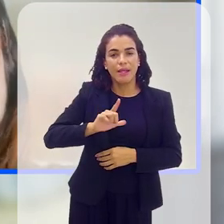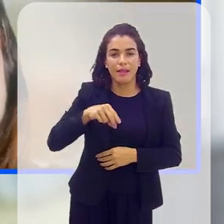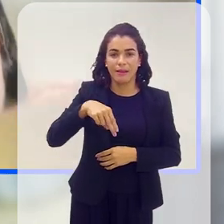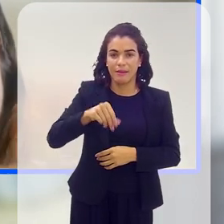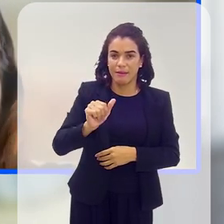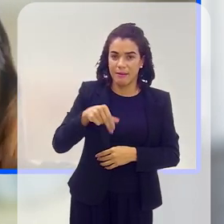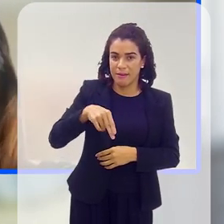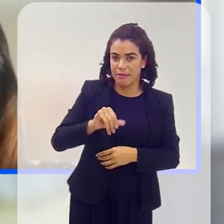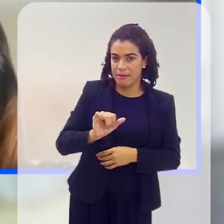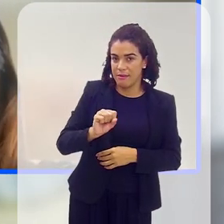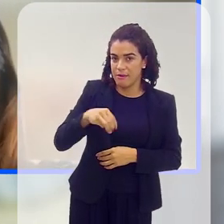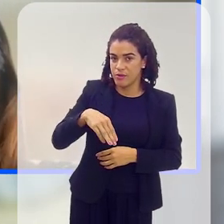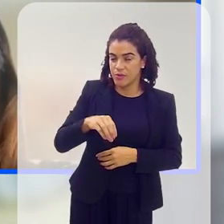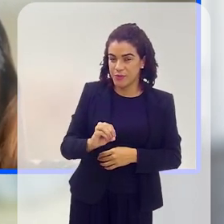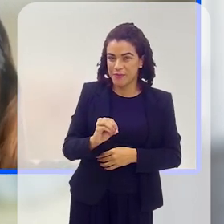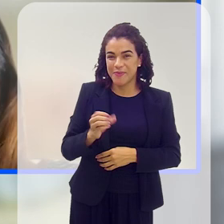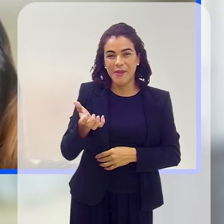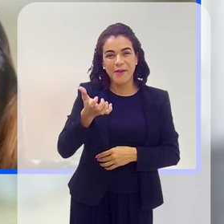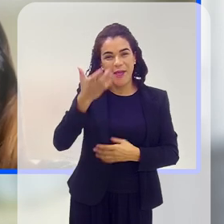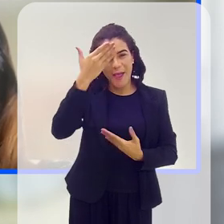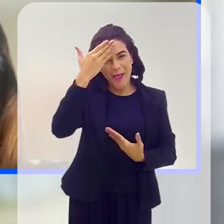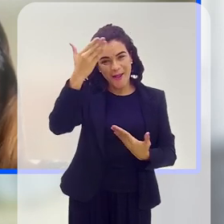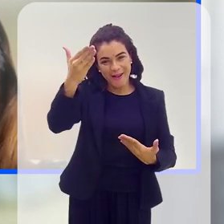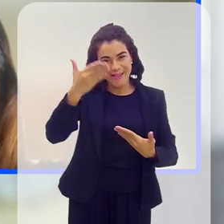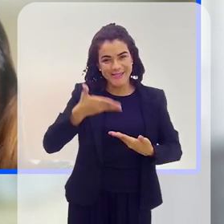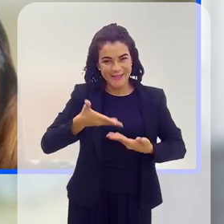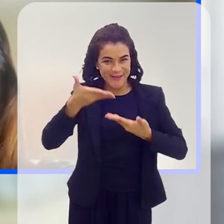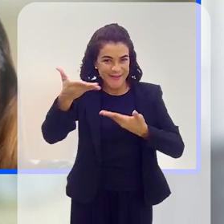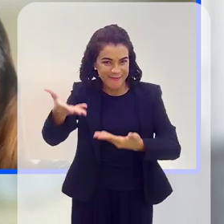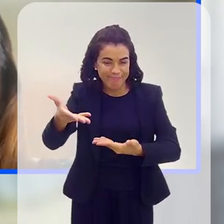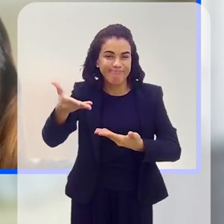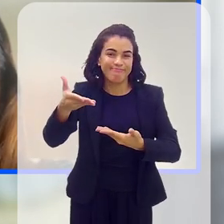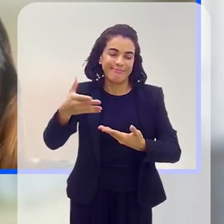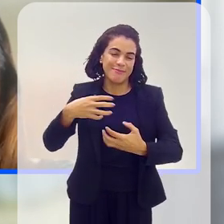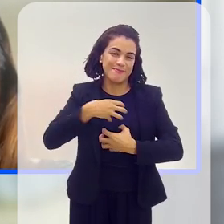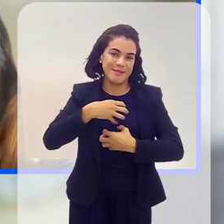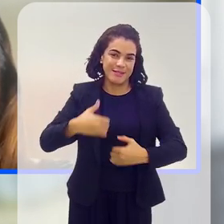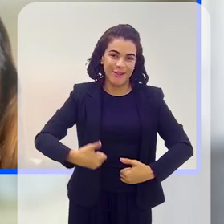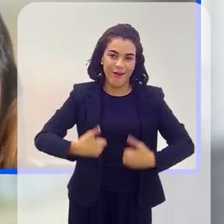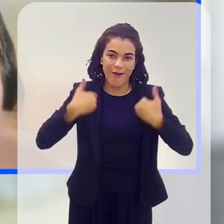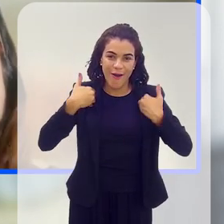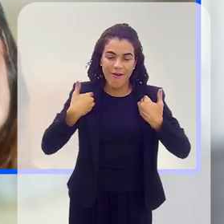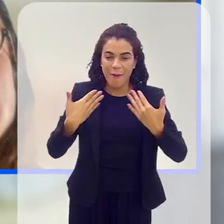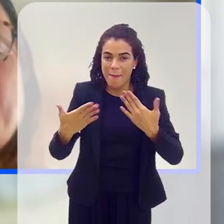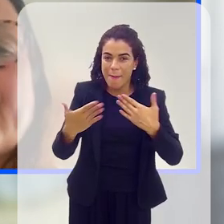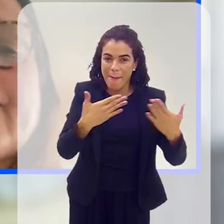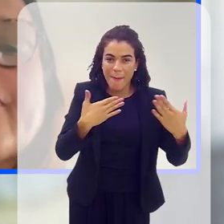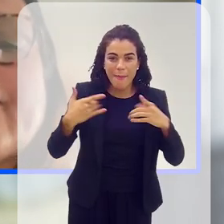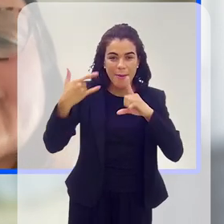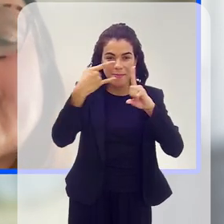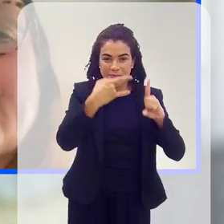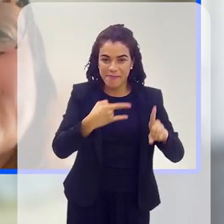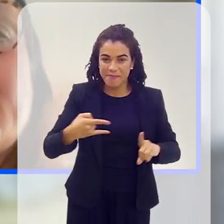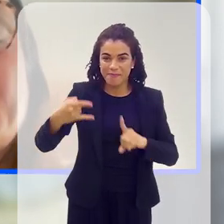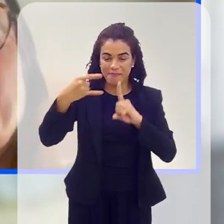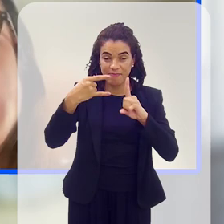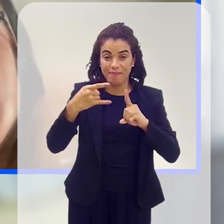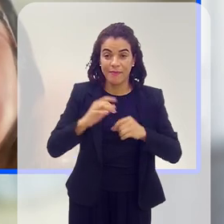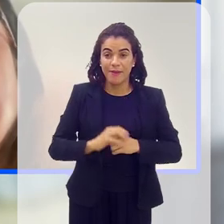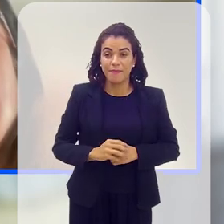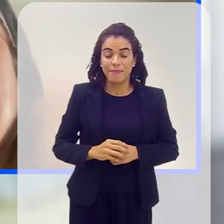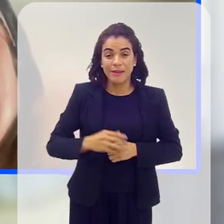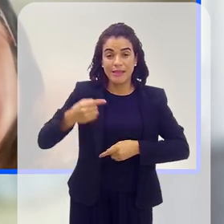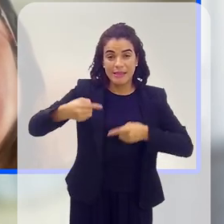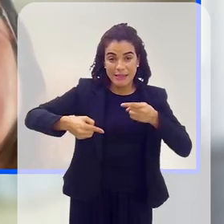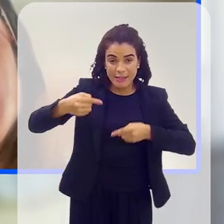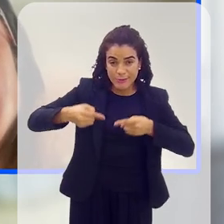nenismo. Primeiro, quero agradecer pelo convite e me sinto muito honrada de estar aqui com vocês. Na